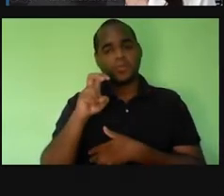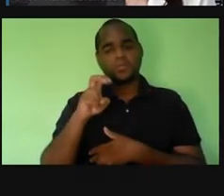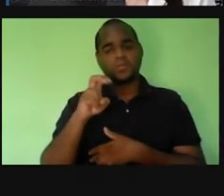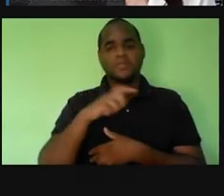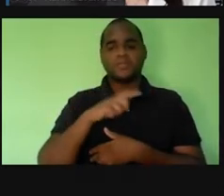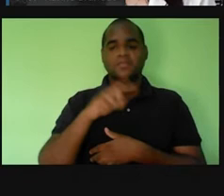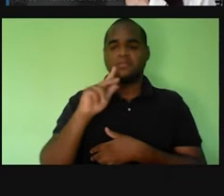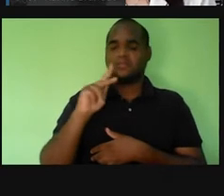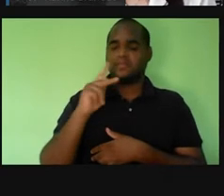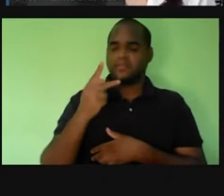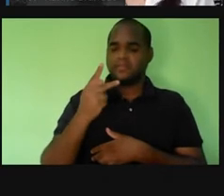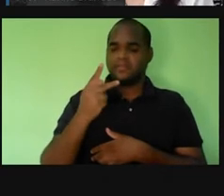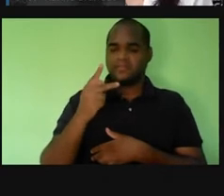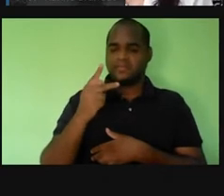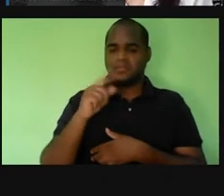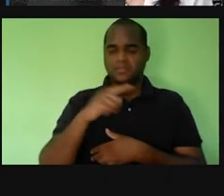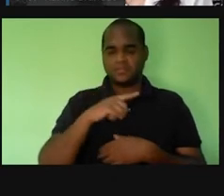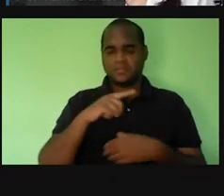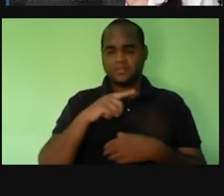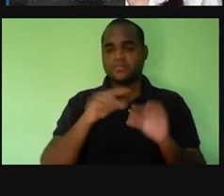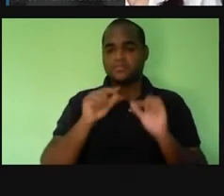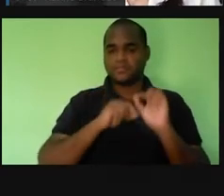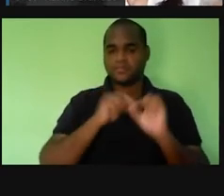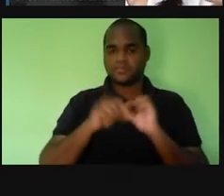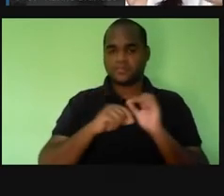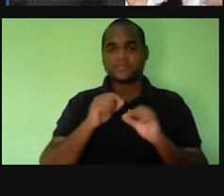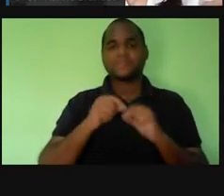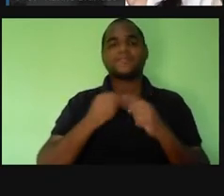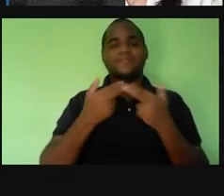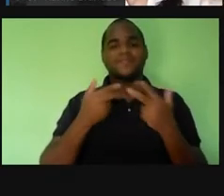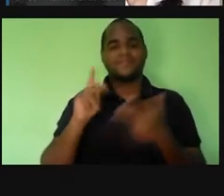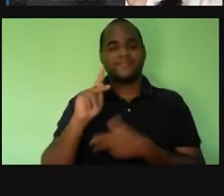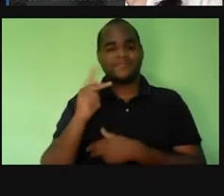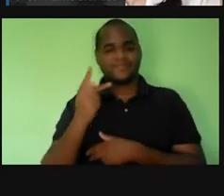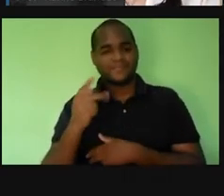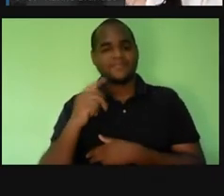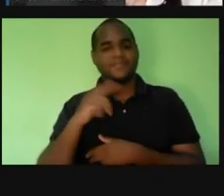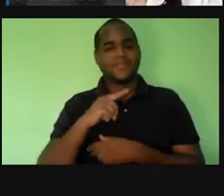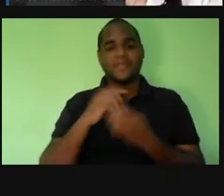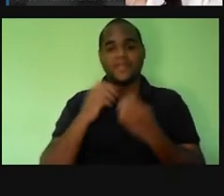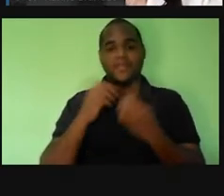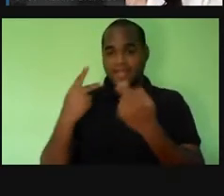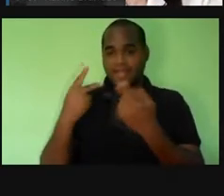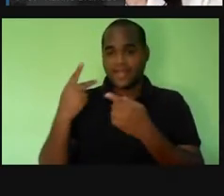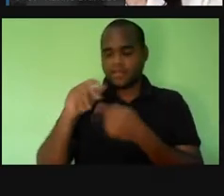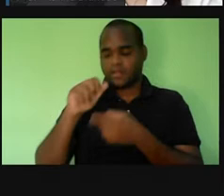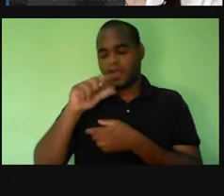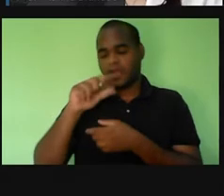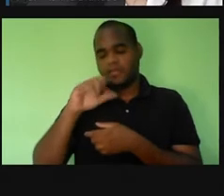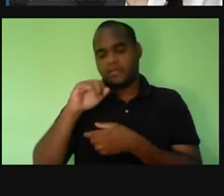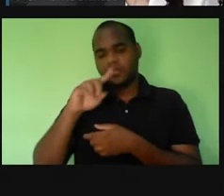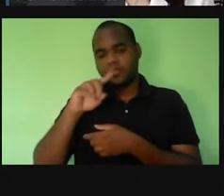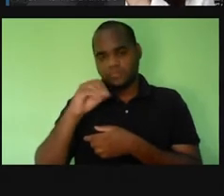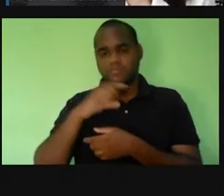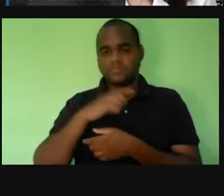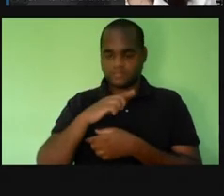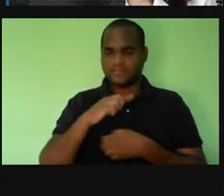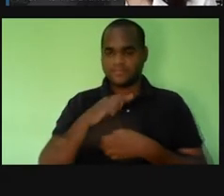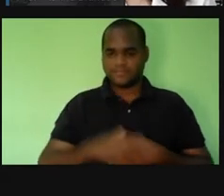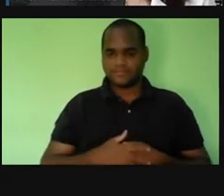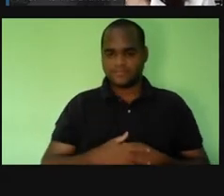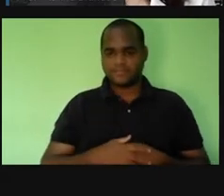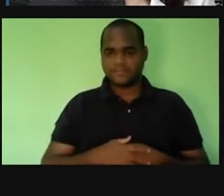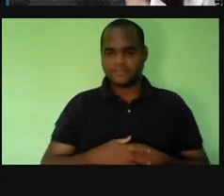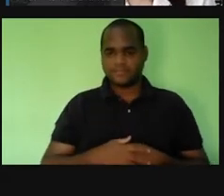pH do café aqui, ele é 5, quer dizer que o pH, é, ou o café, ele é ácido, tá bom? E se a gente